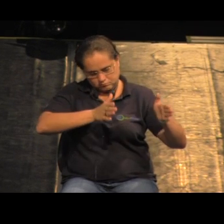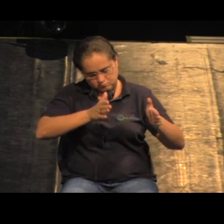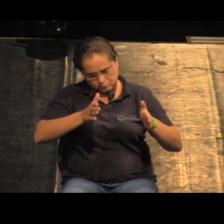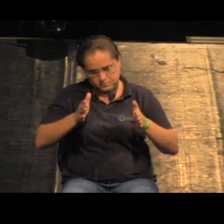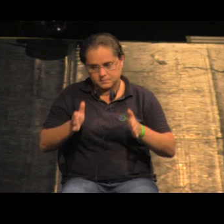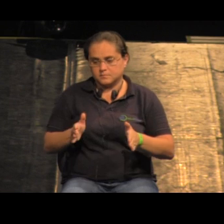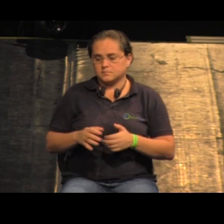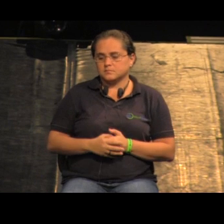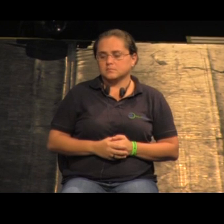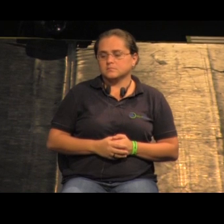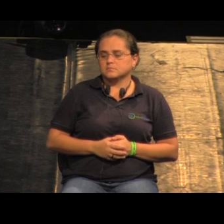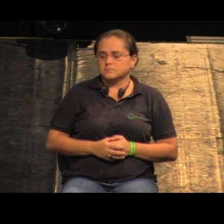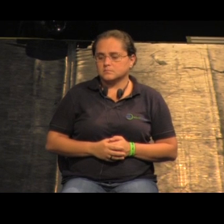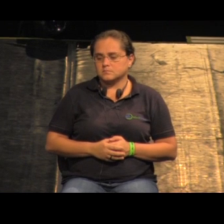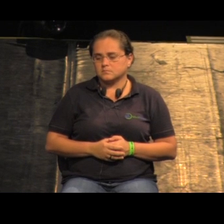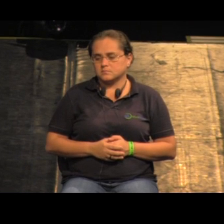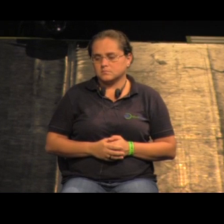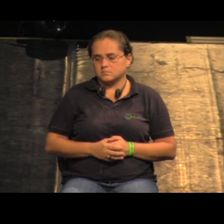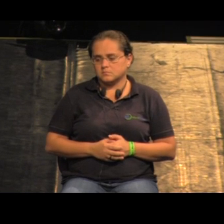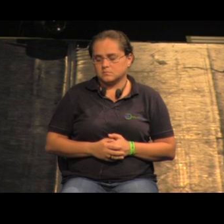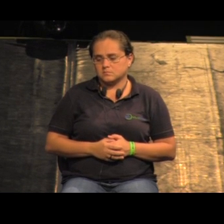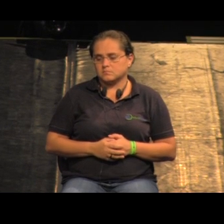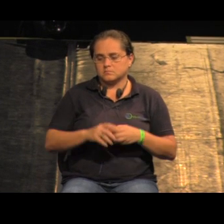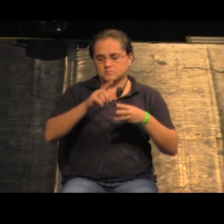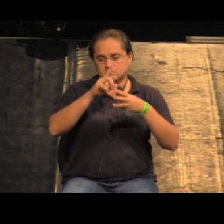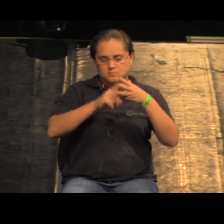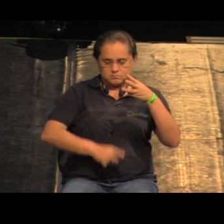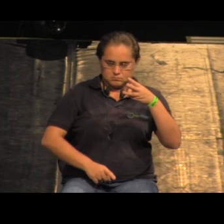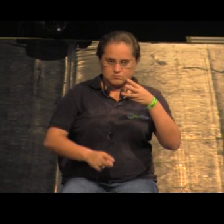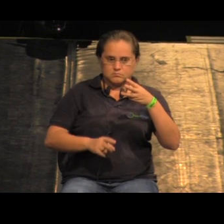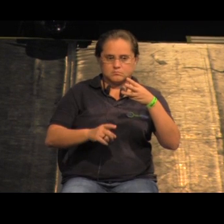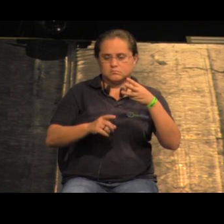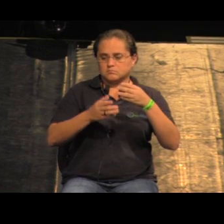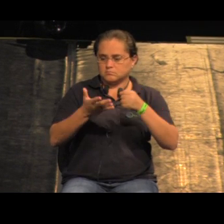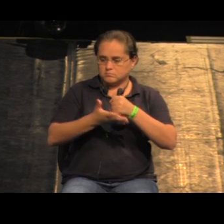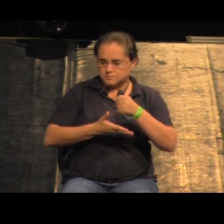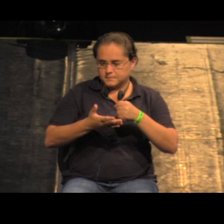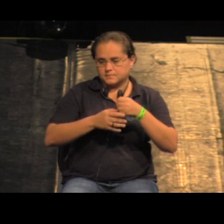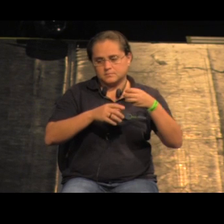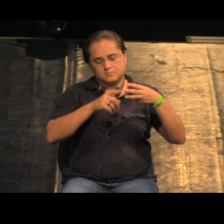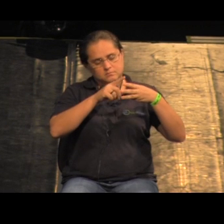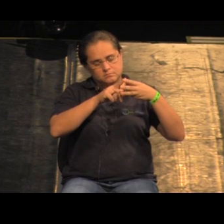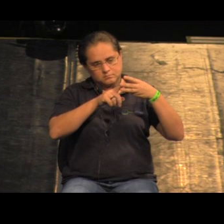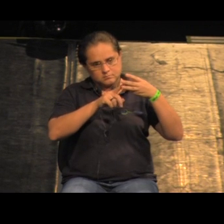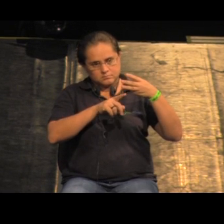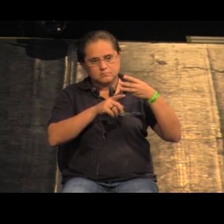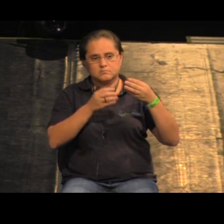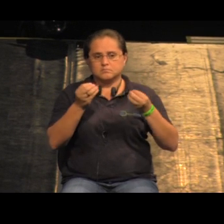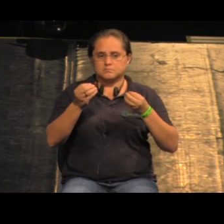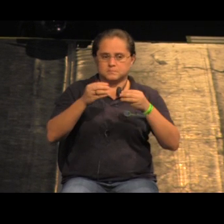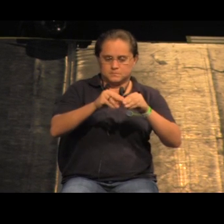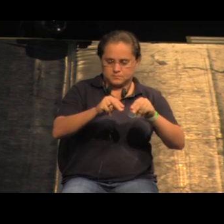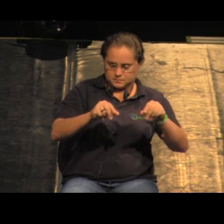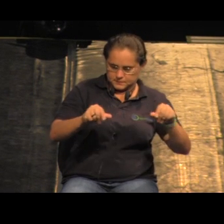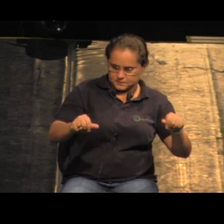faz o traçado começando lá do Leblon a gente tem três estratégias básicas apoiadas na terra em encosta